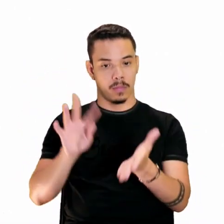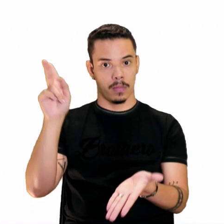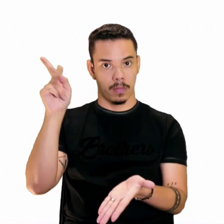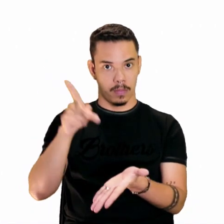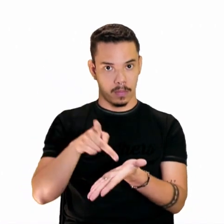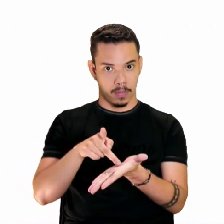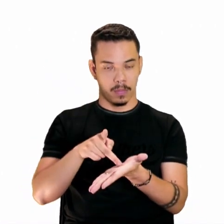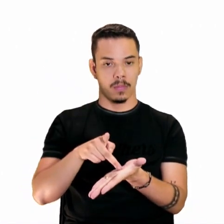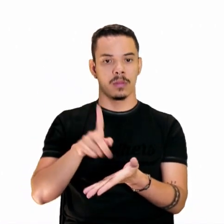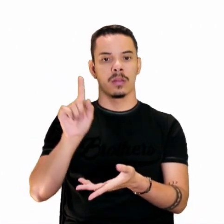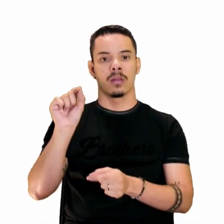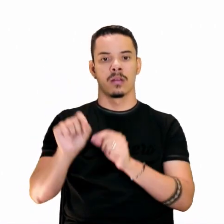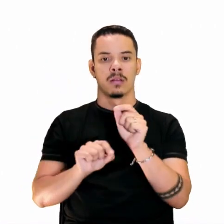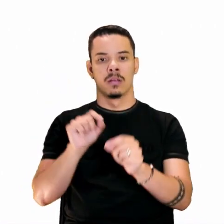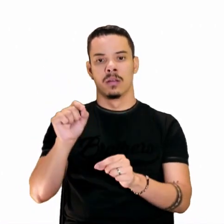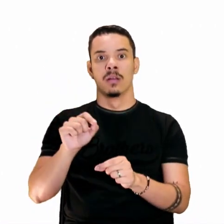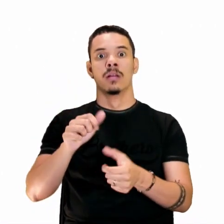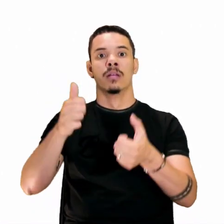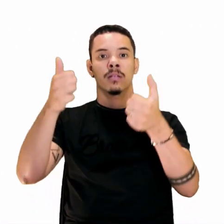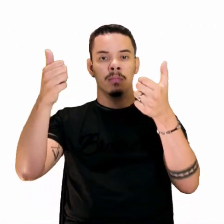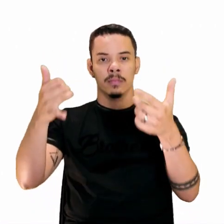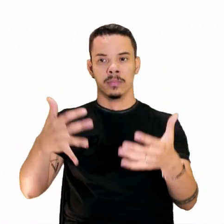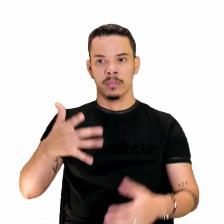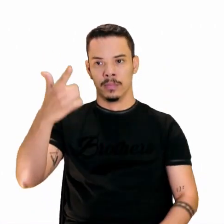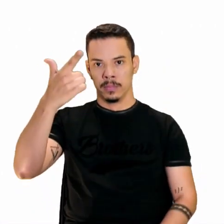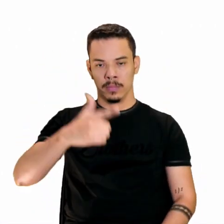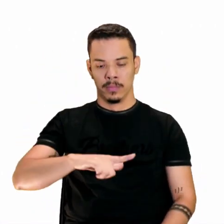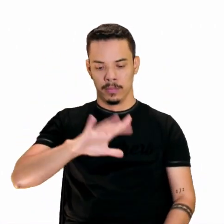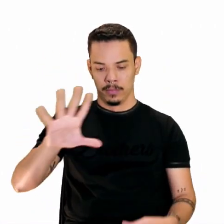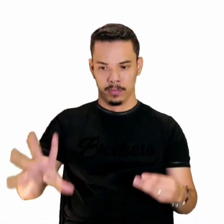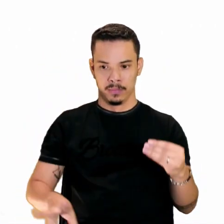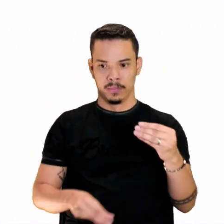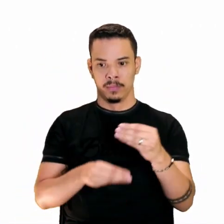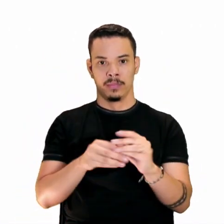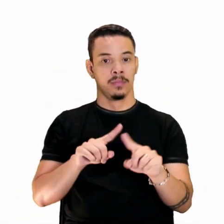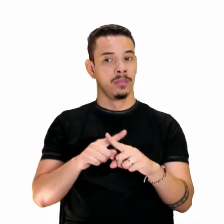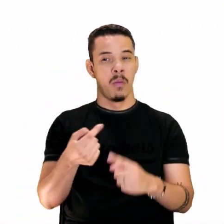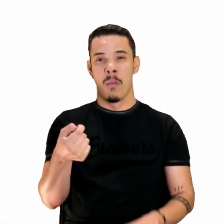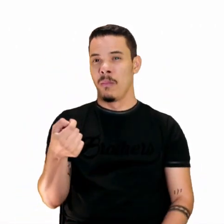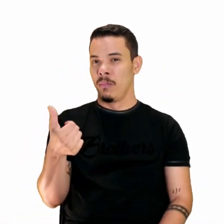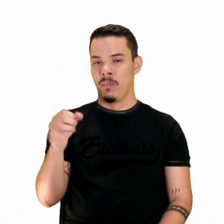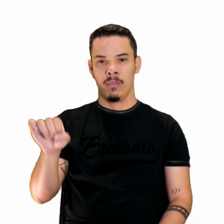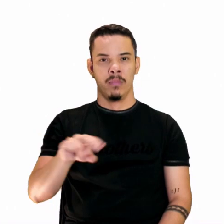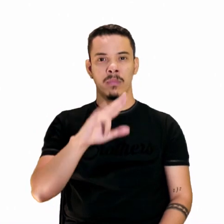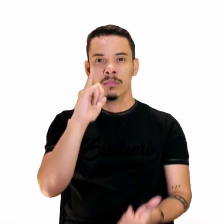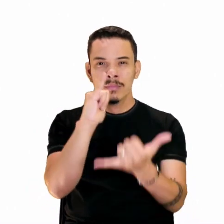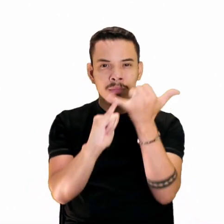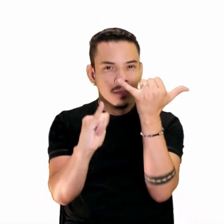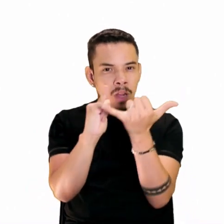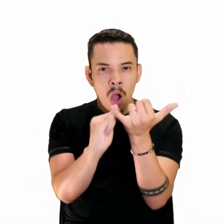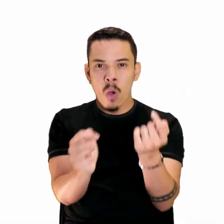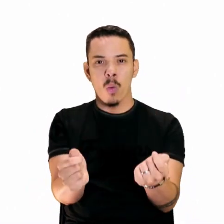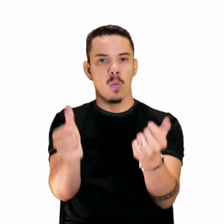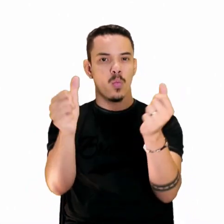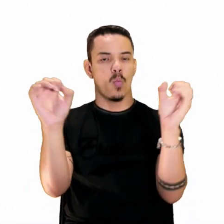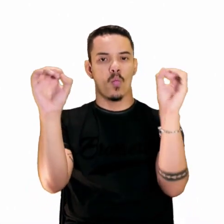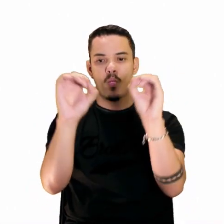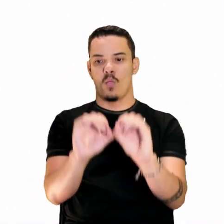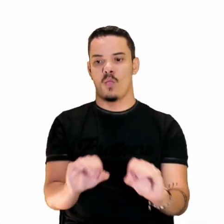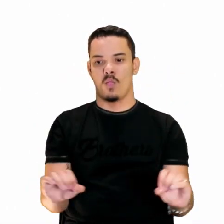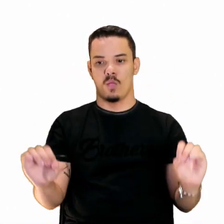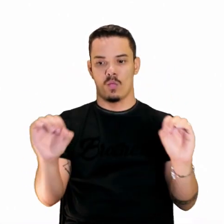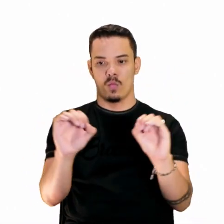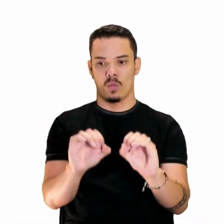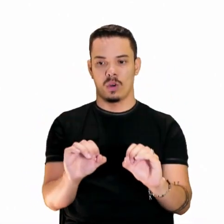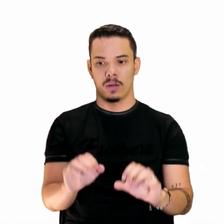é reafirmado. Porém, com pouca ou nenhuma semelhança estrutural. Tá